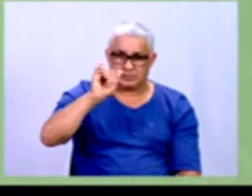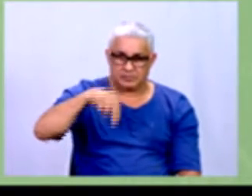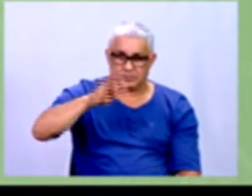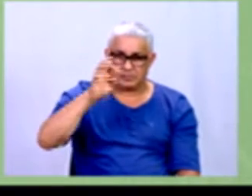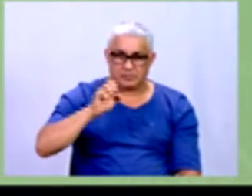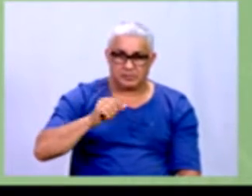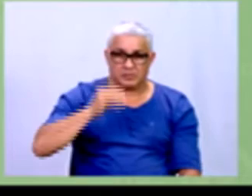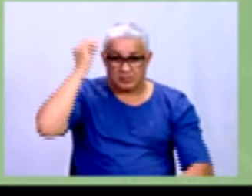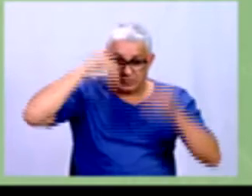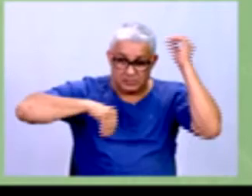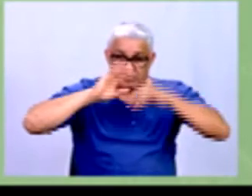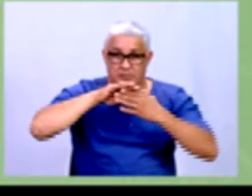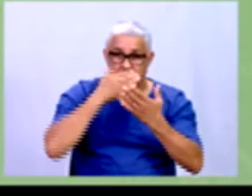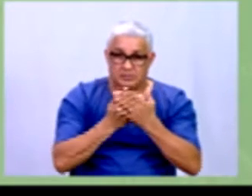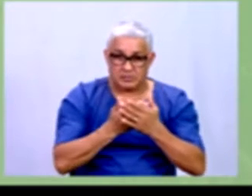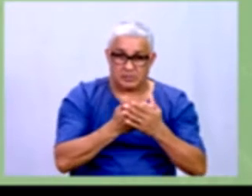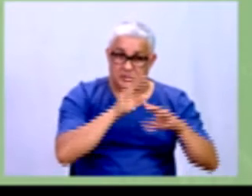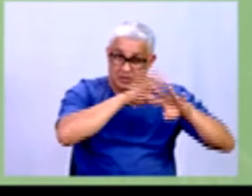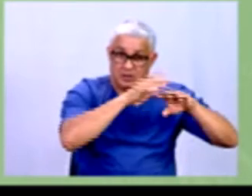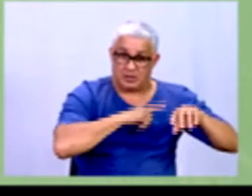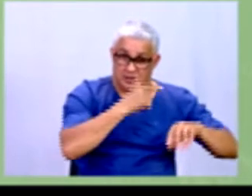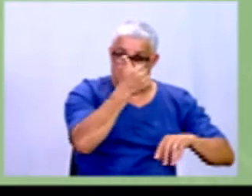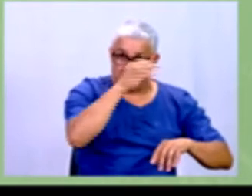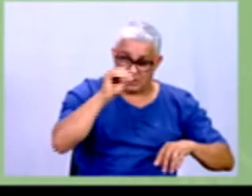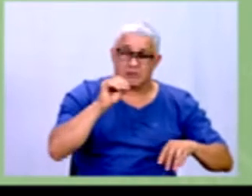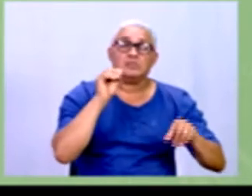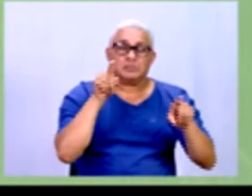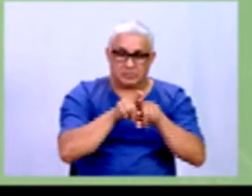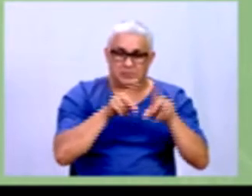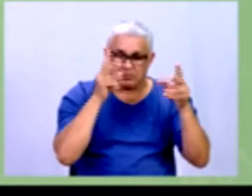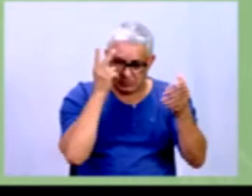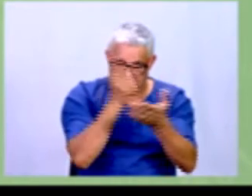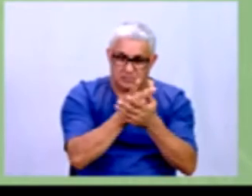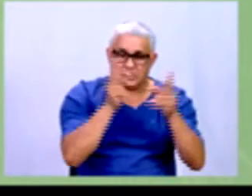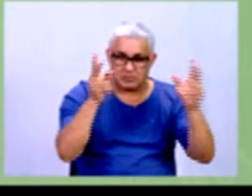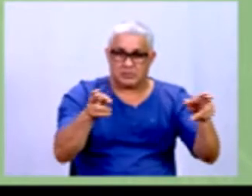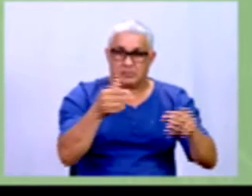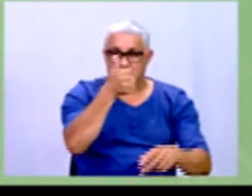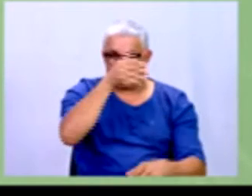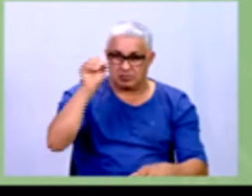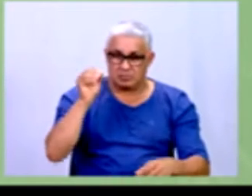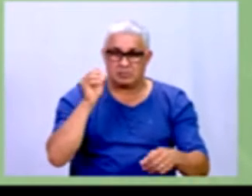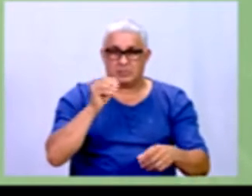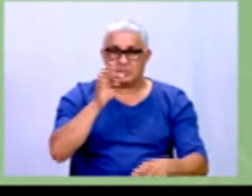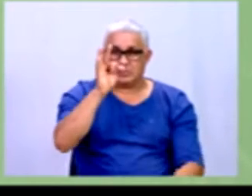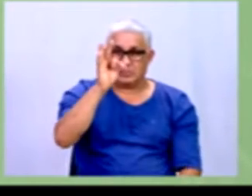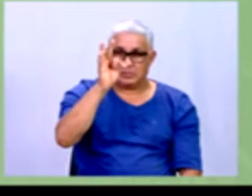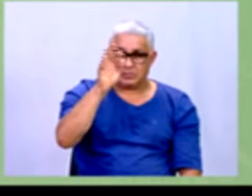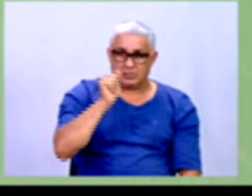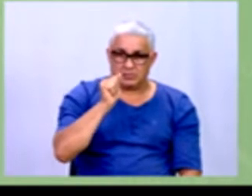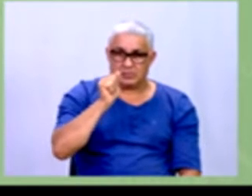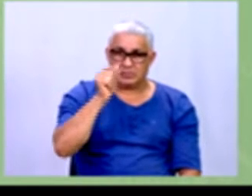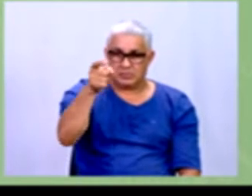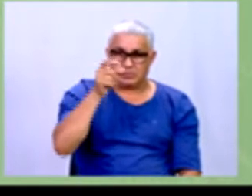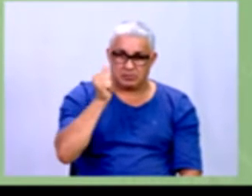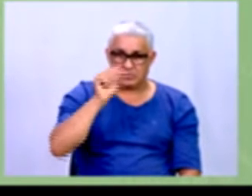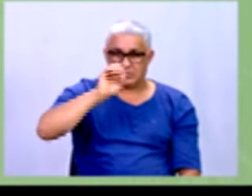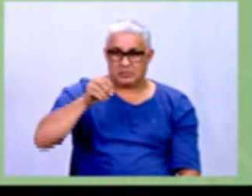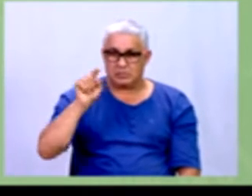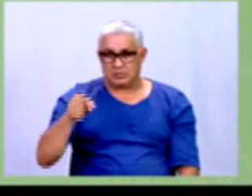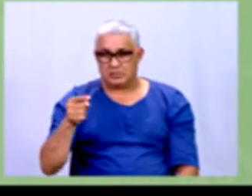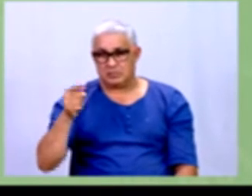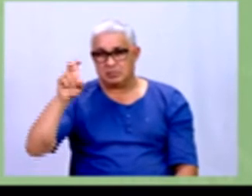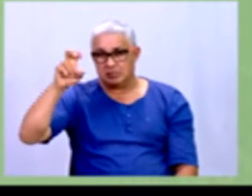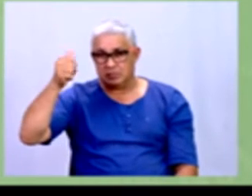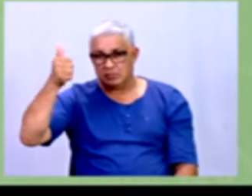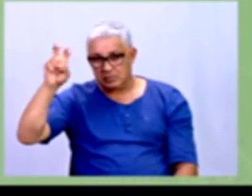tabelinha estava 100 então aqui a gente vai colocar 100 também então a gente tem a taxa de evasão escolar 0.15 vezes 100